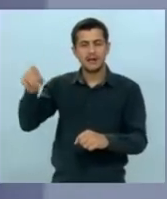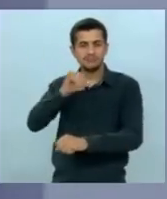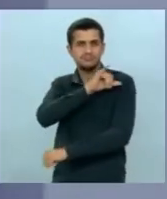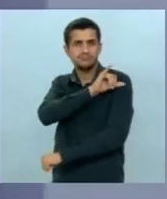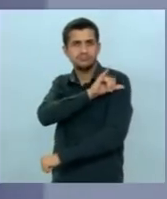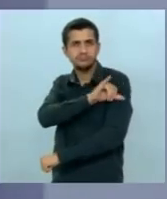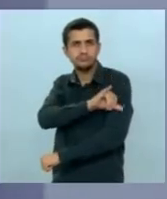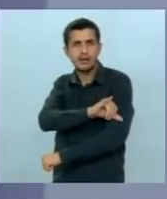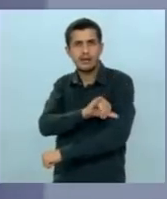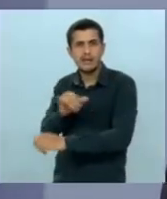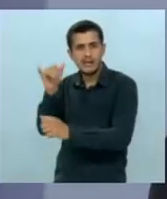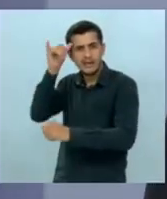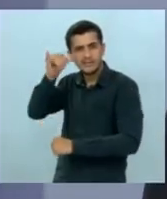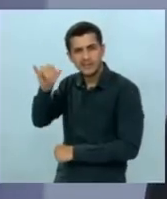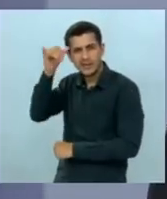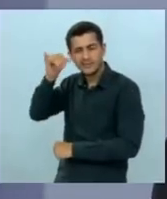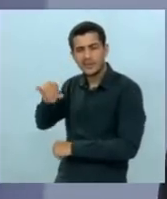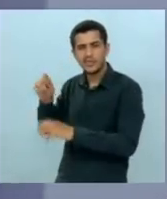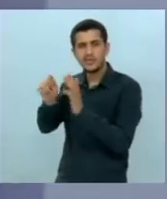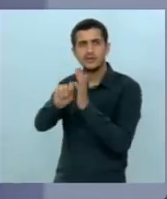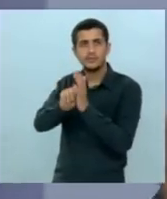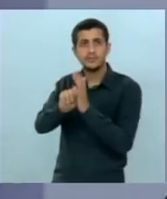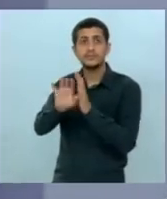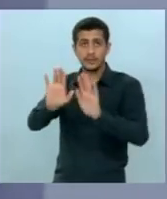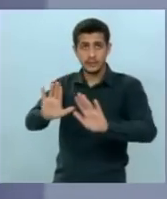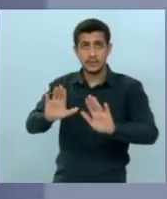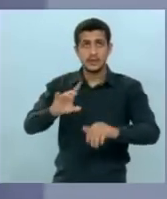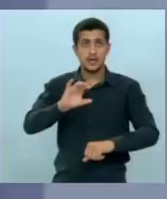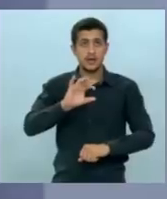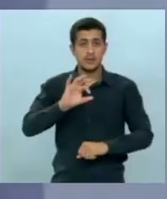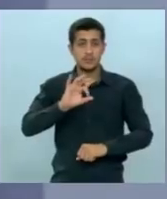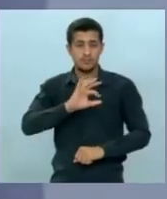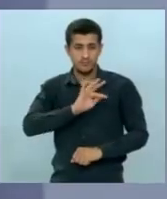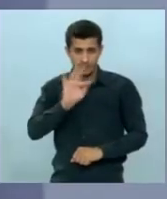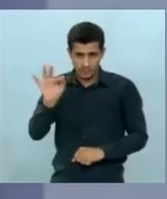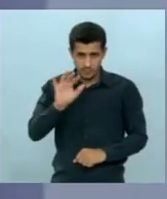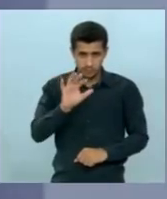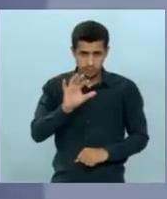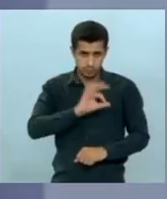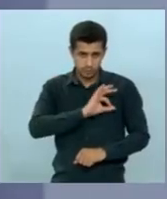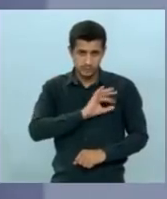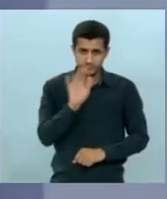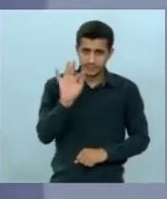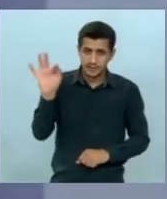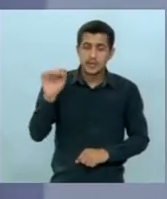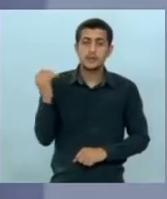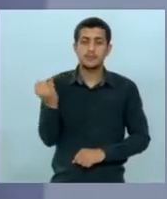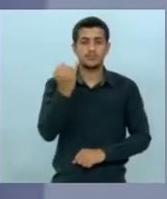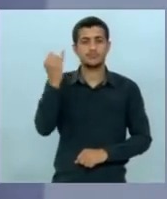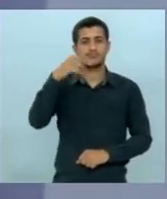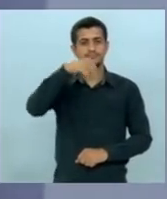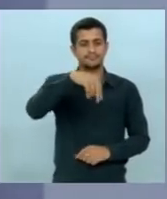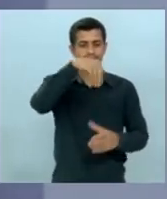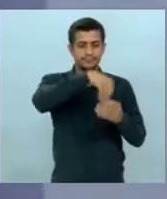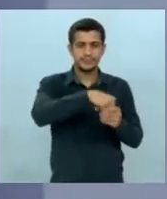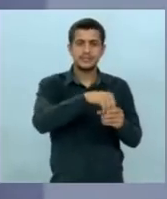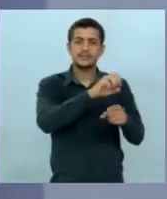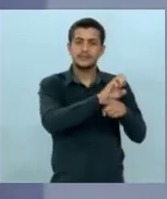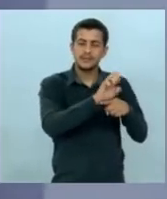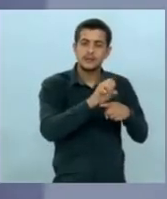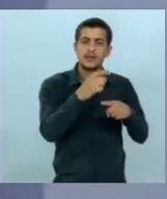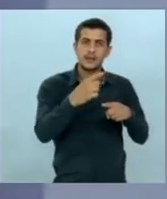Janeiro então a presença das forças federais ela é sim importante o nosso governo do Estado no nosso mandato